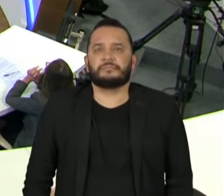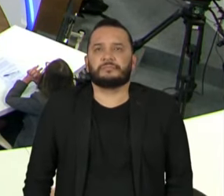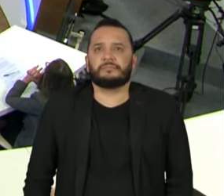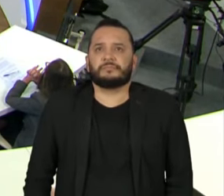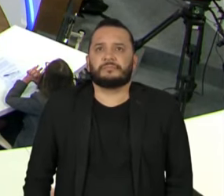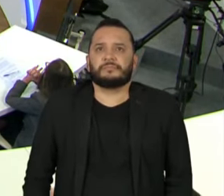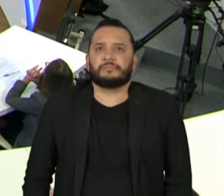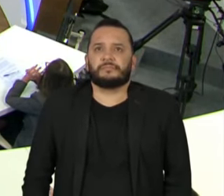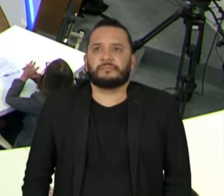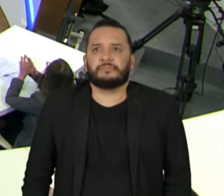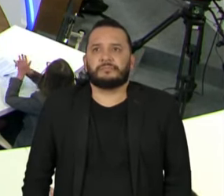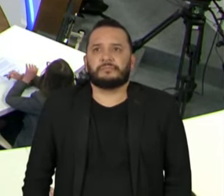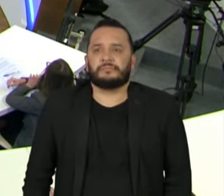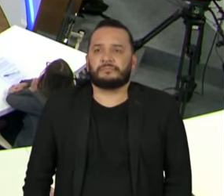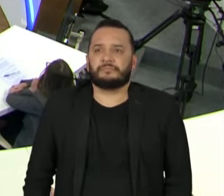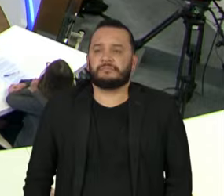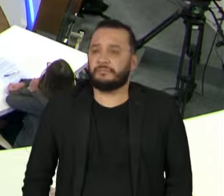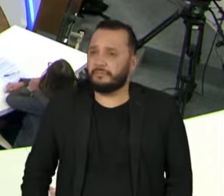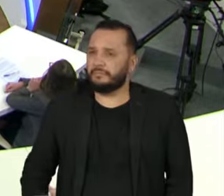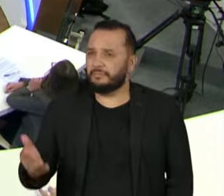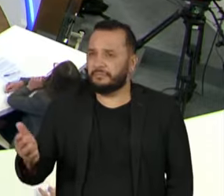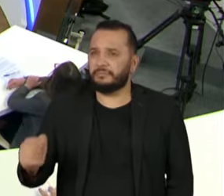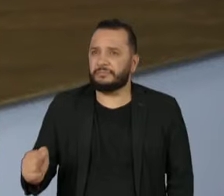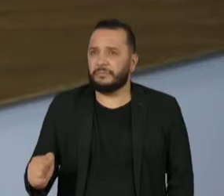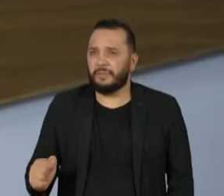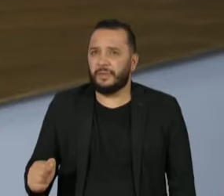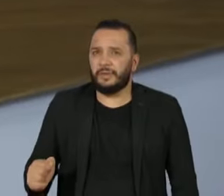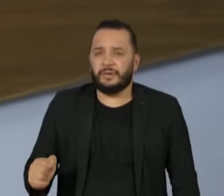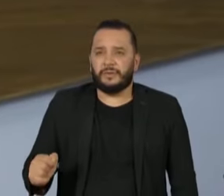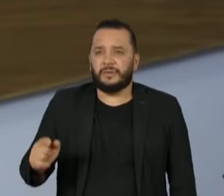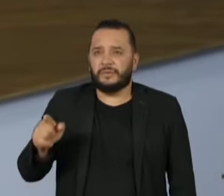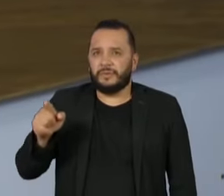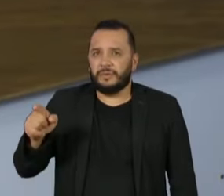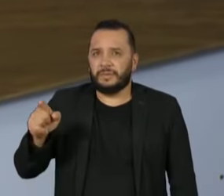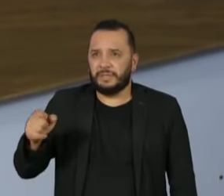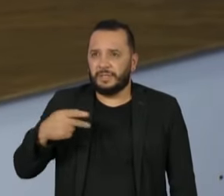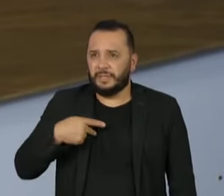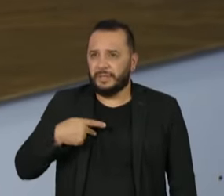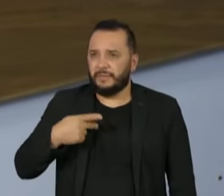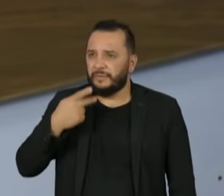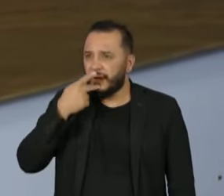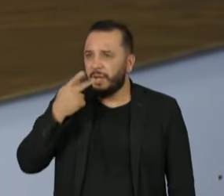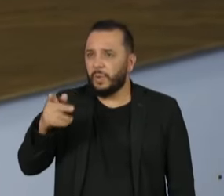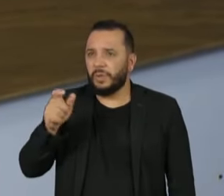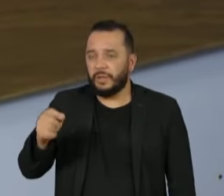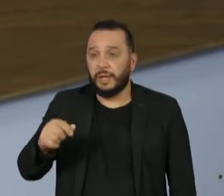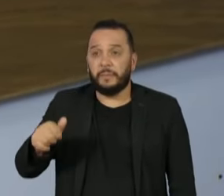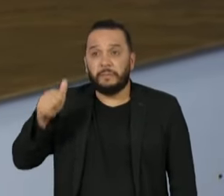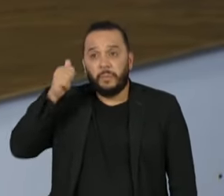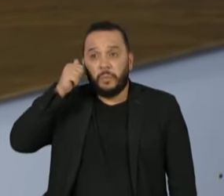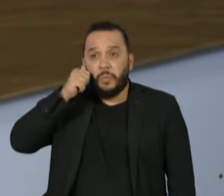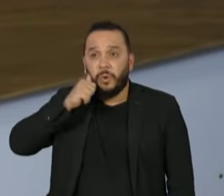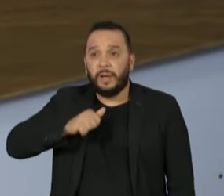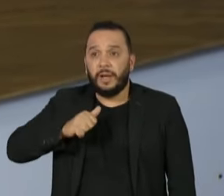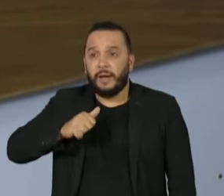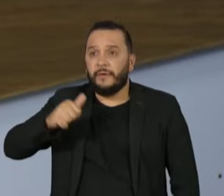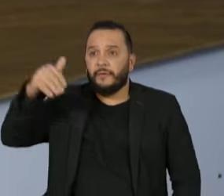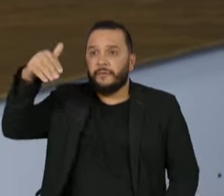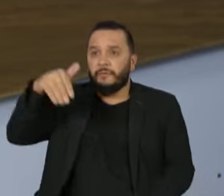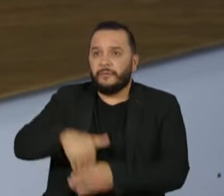Senadora, a senhora tem repetido que mulher vota em mulher e tem